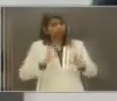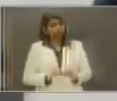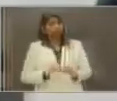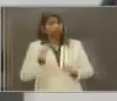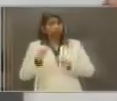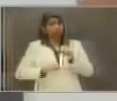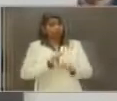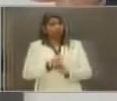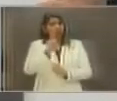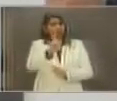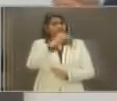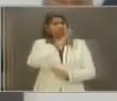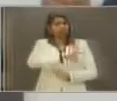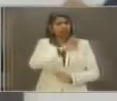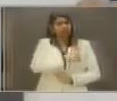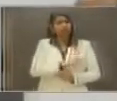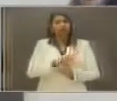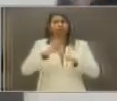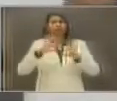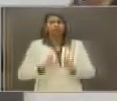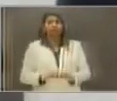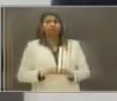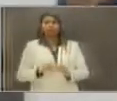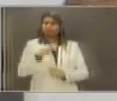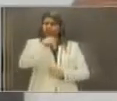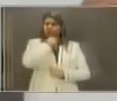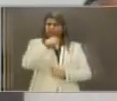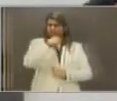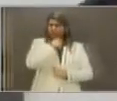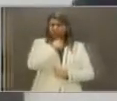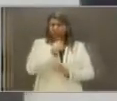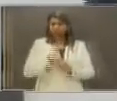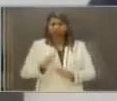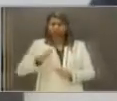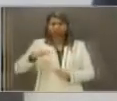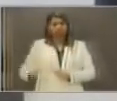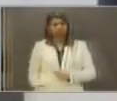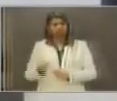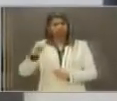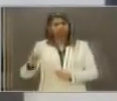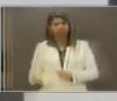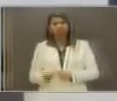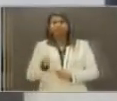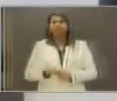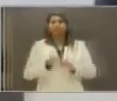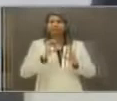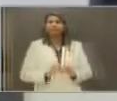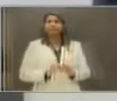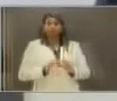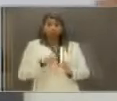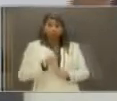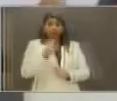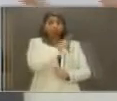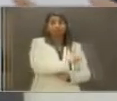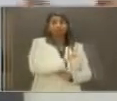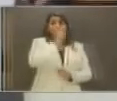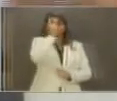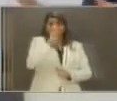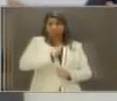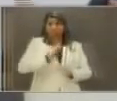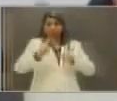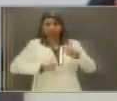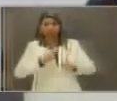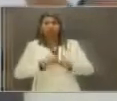salarial, a questão de oportunidade, nós não podemos usufruir dessa oportunidade de ser detentor de mandato e aprovar